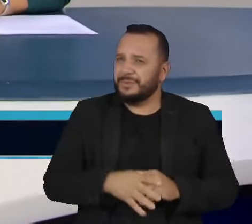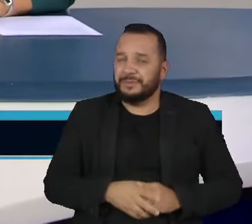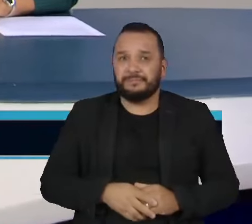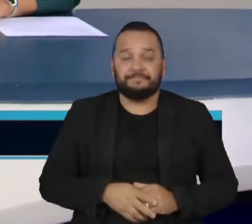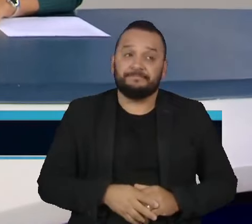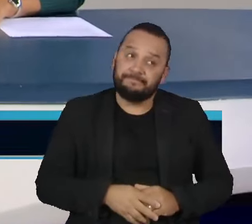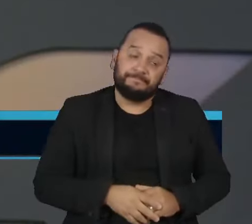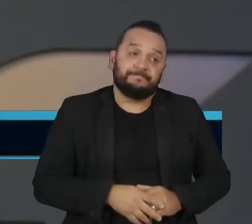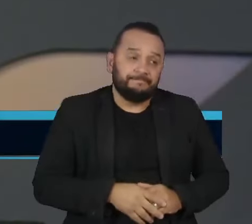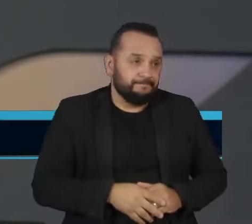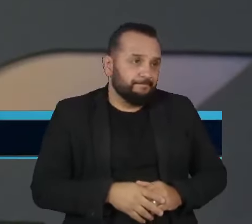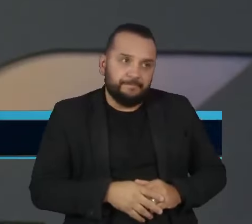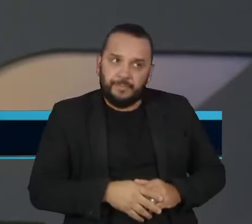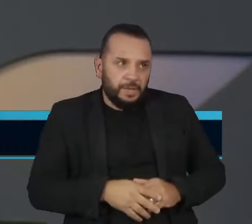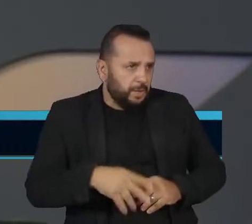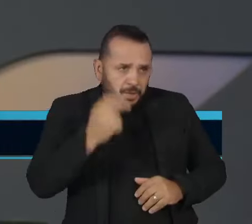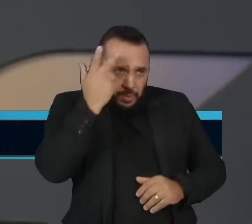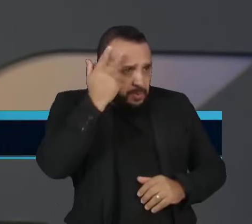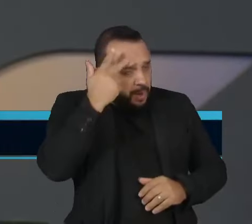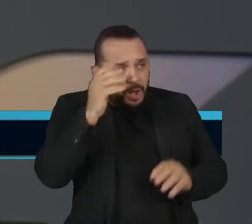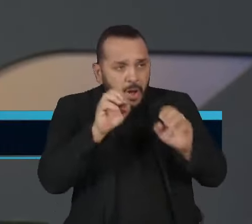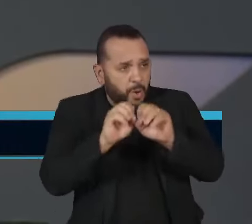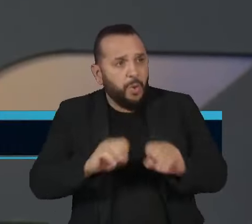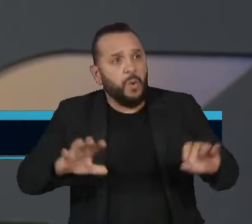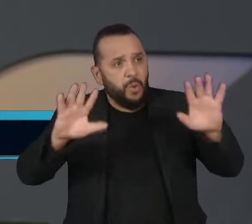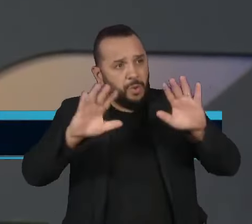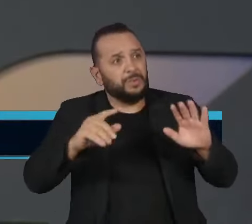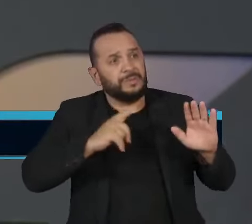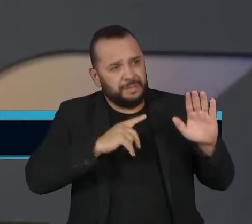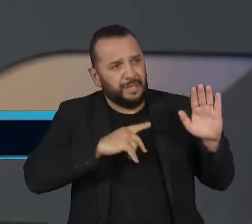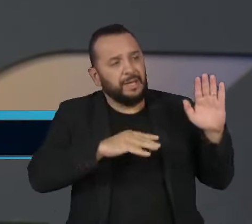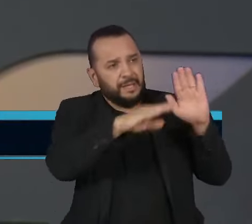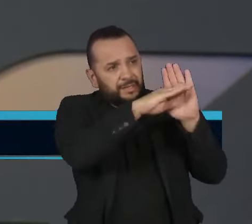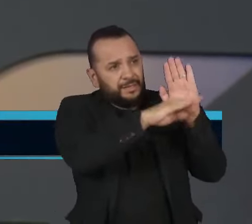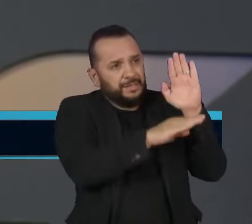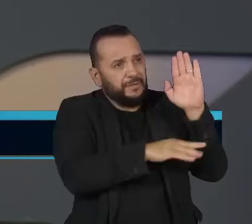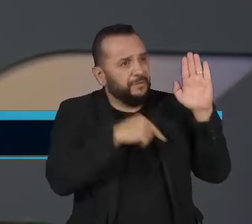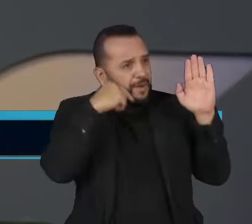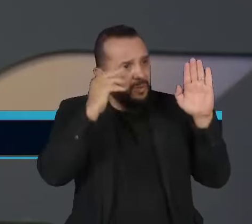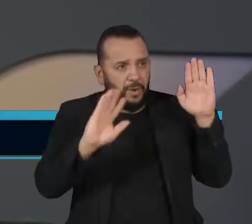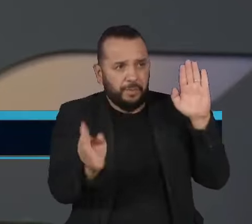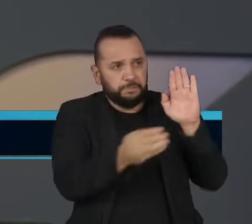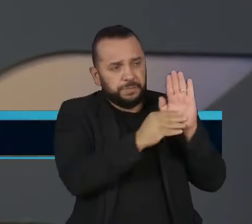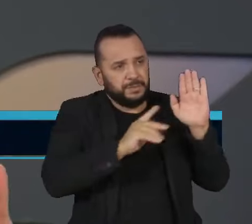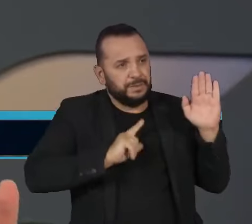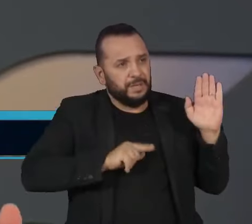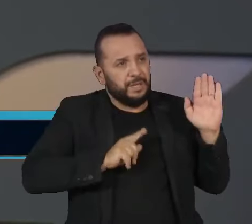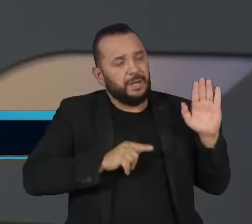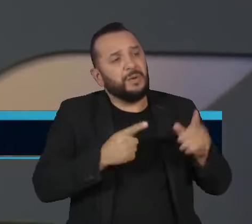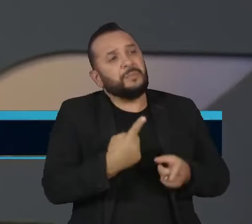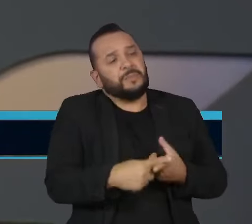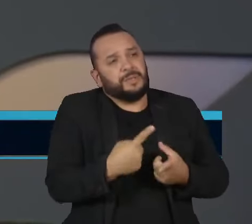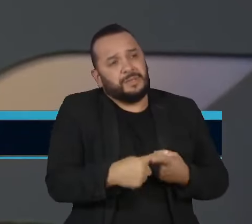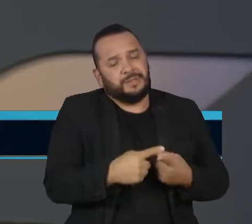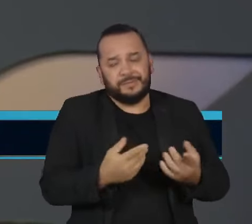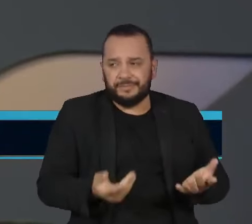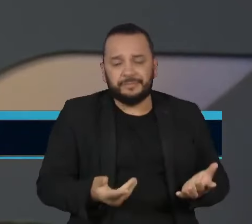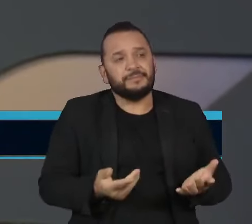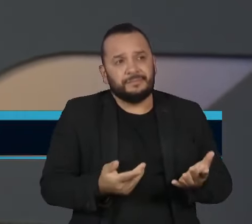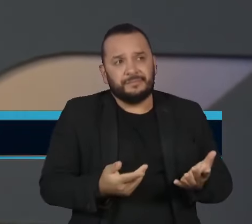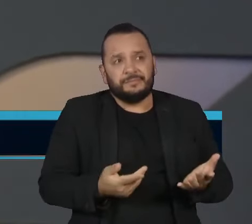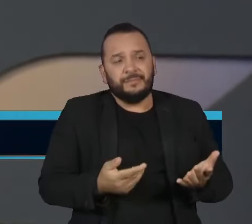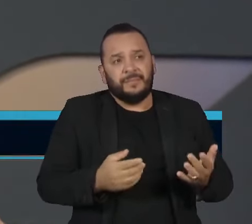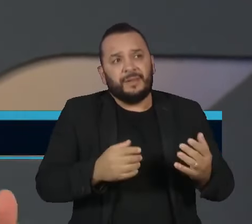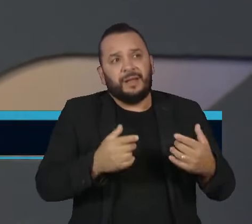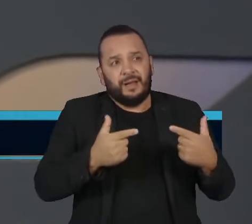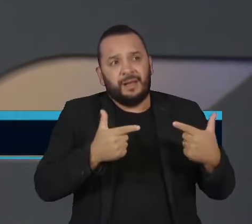surpresa que as Nações Unidas têm essa ação. É um dos... Primeiro, tem sido atingida na